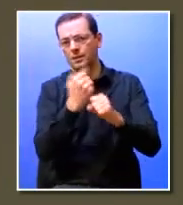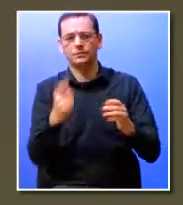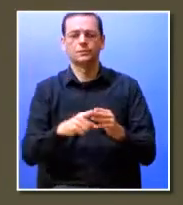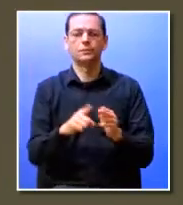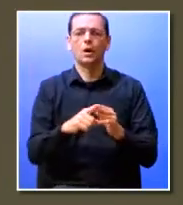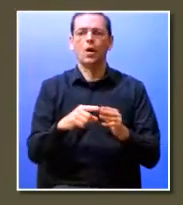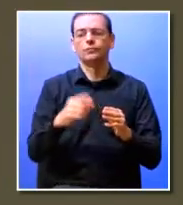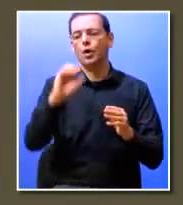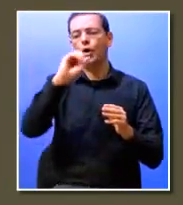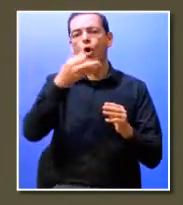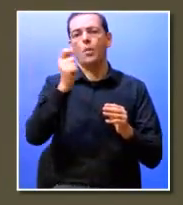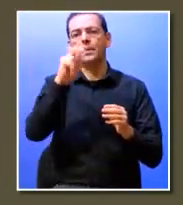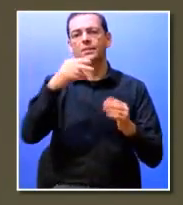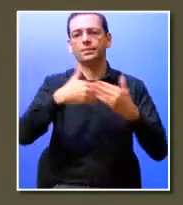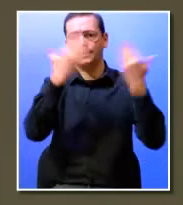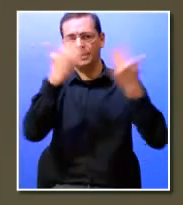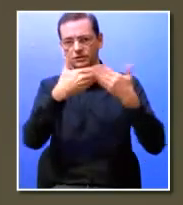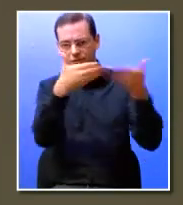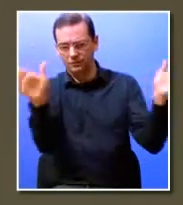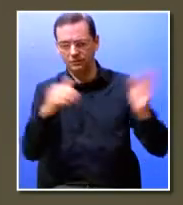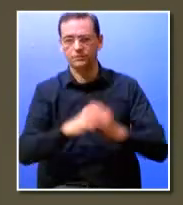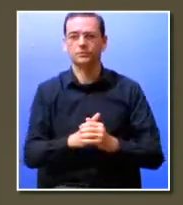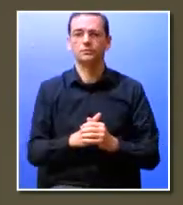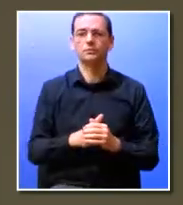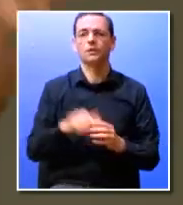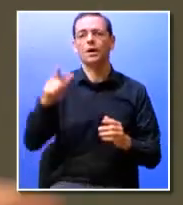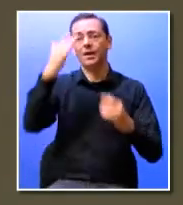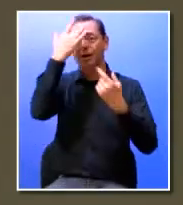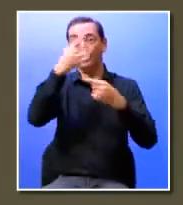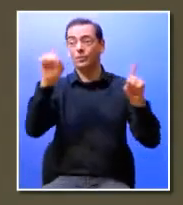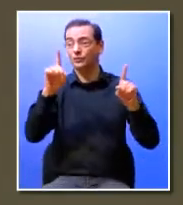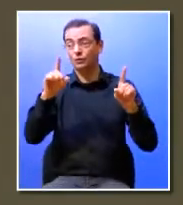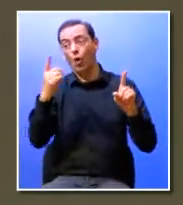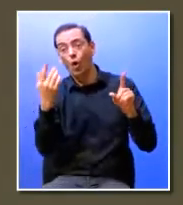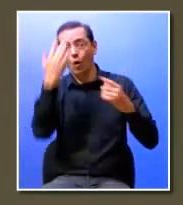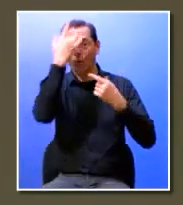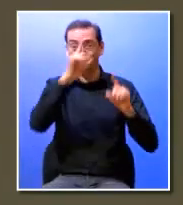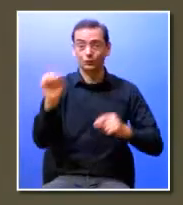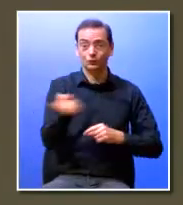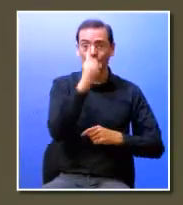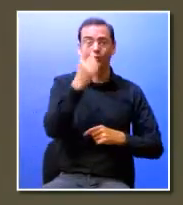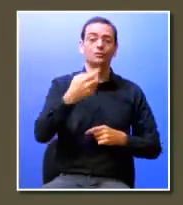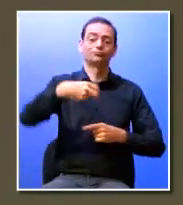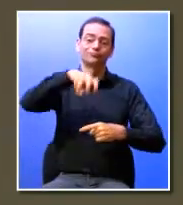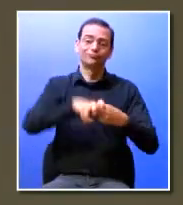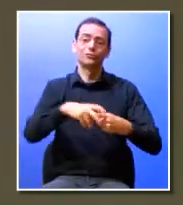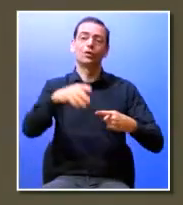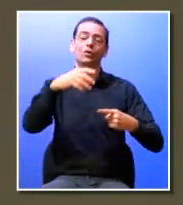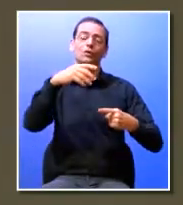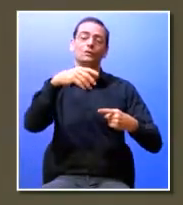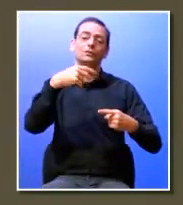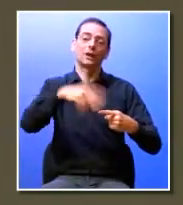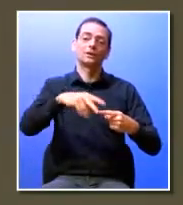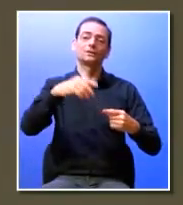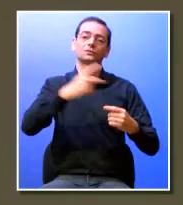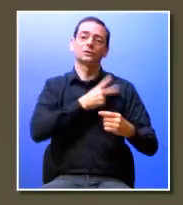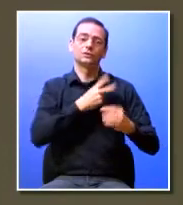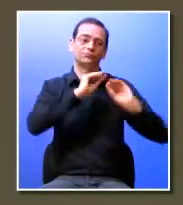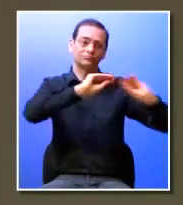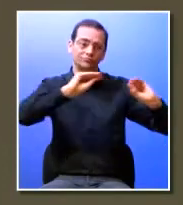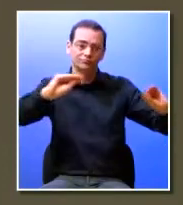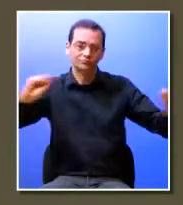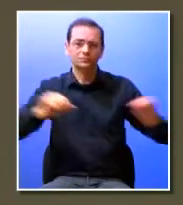days e visitas de estudo na Microsoft temos professores não professores a dar módulos em cadeiras nas universidades temos casos que são estudados nas